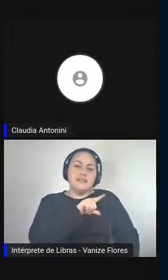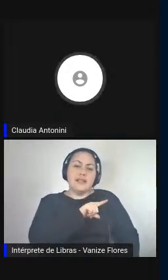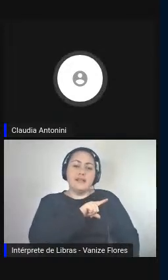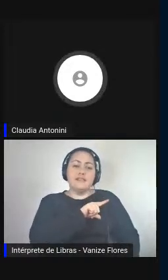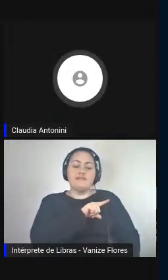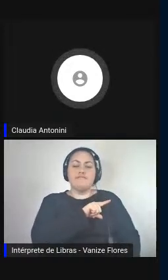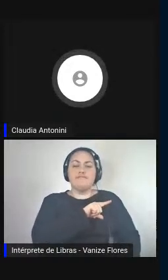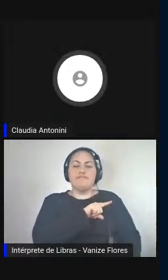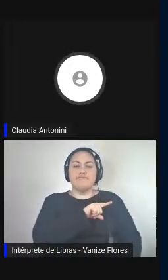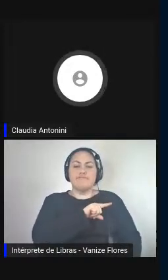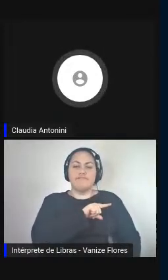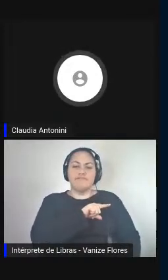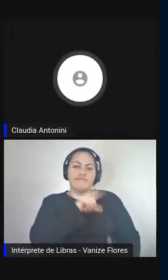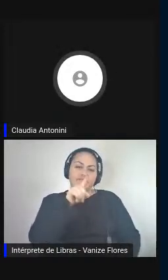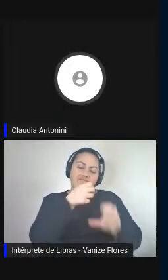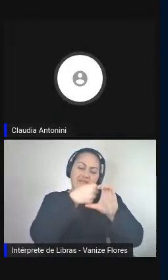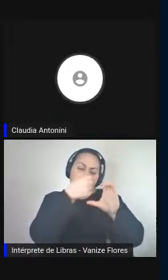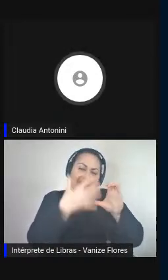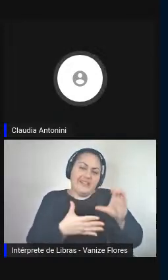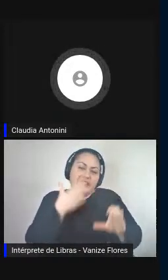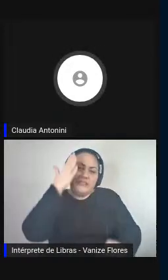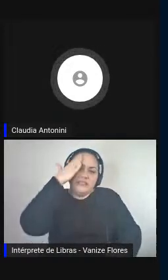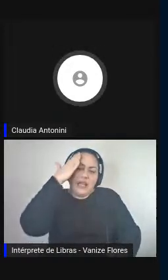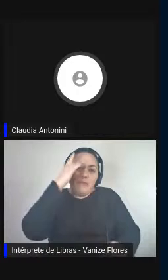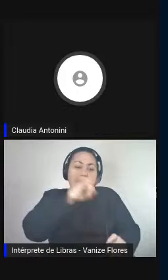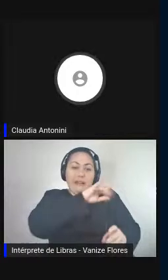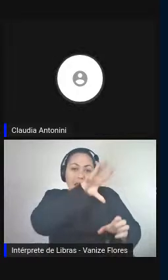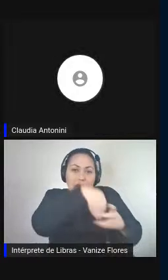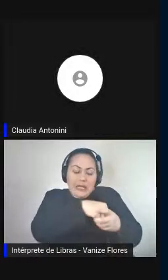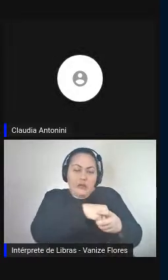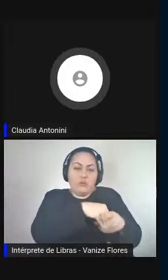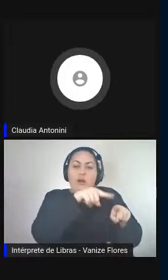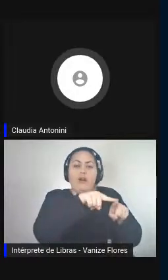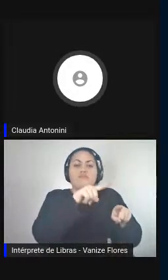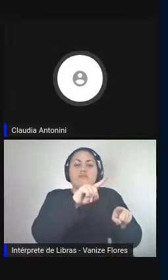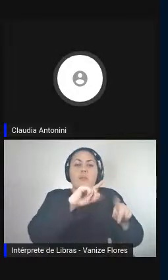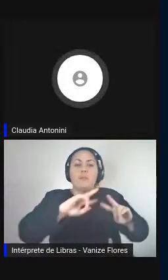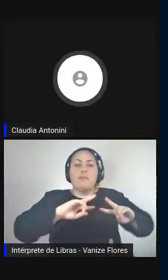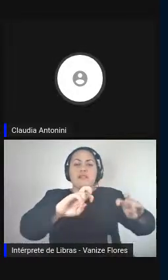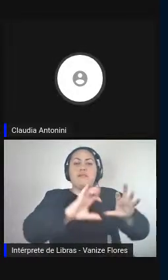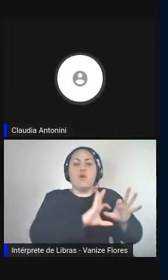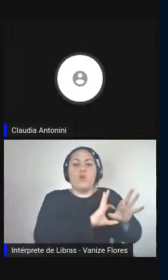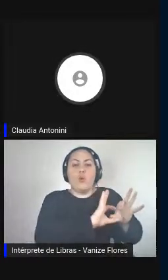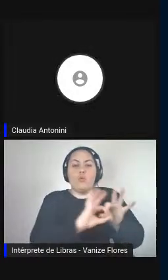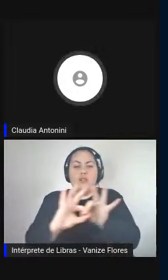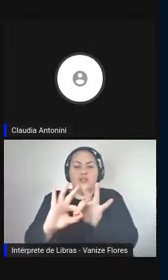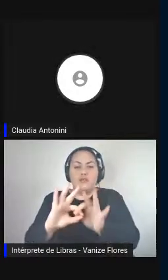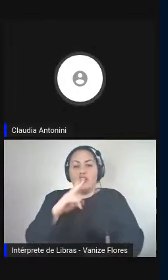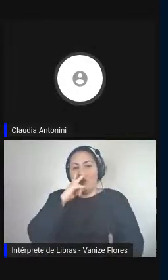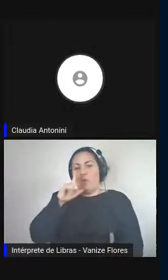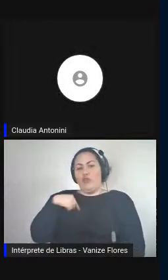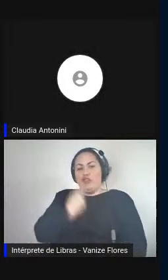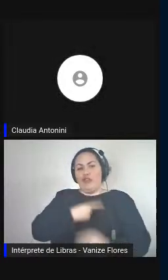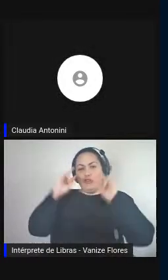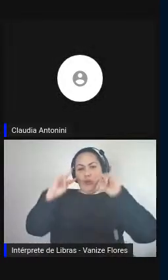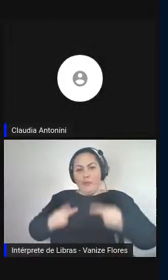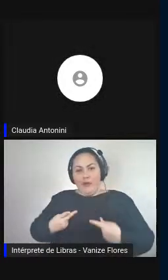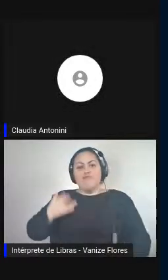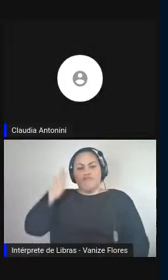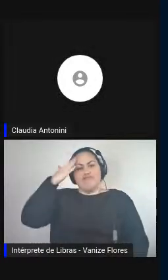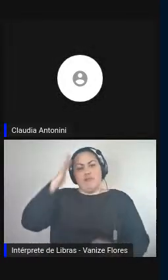sempre, ela não compreende, ela não entende o contexto como nós conseguimos compreender.